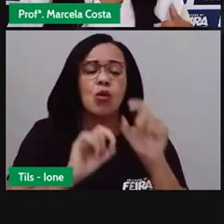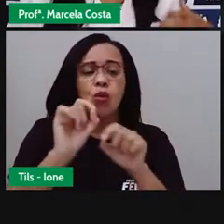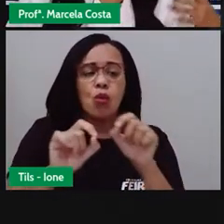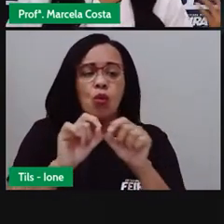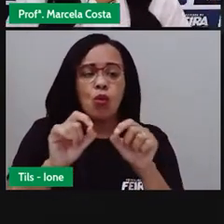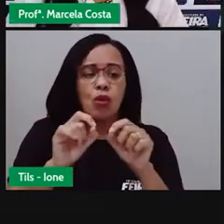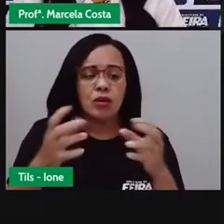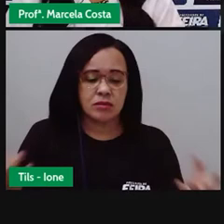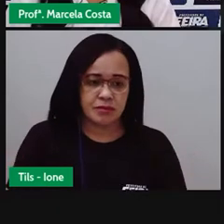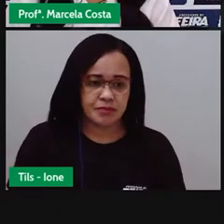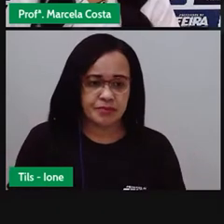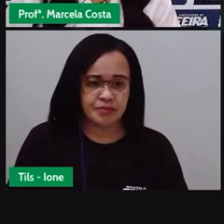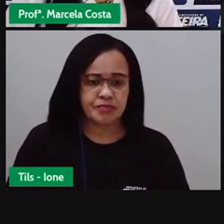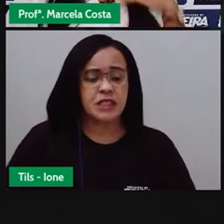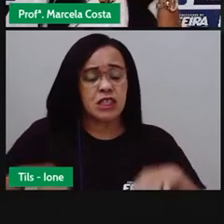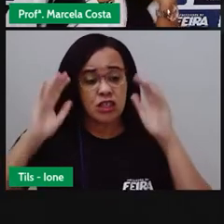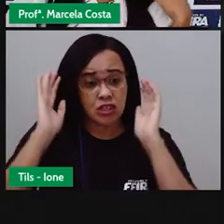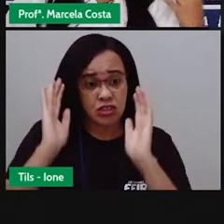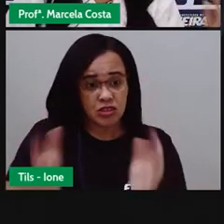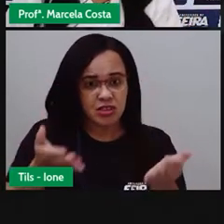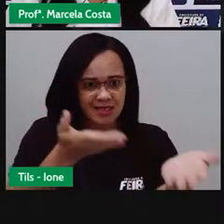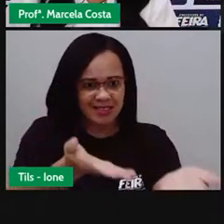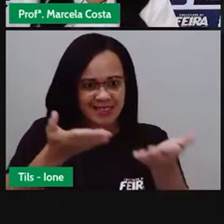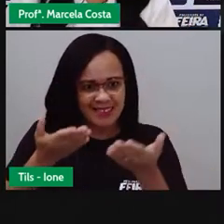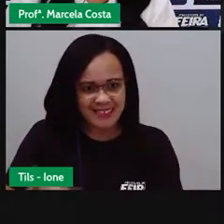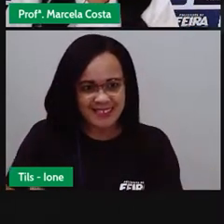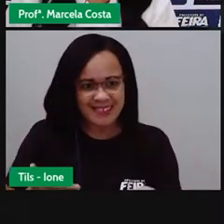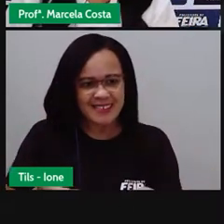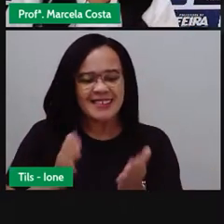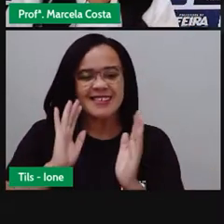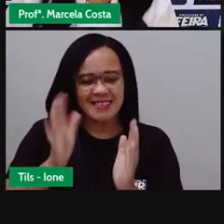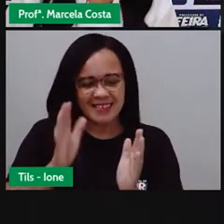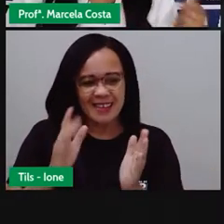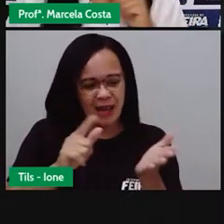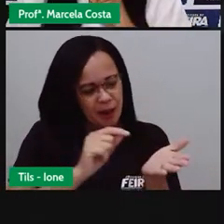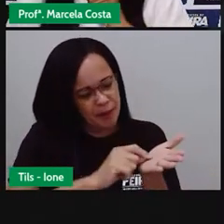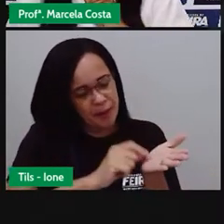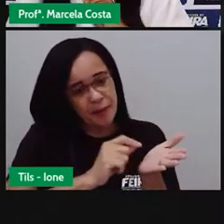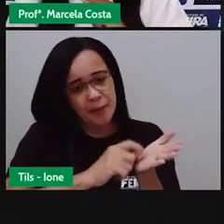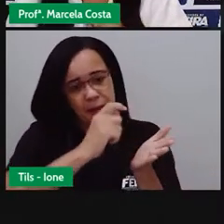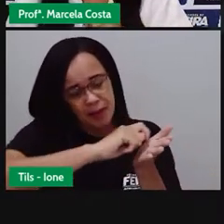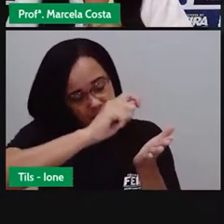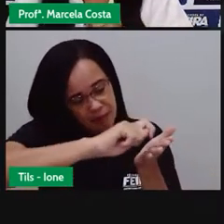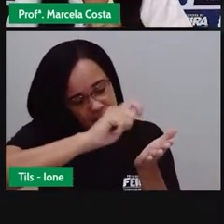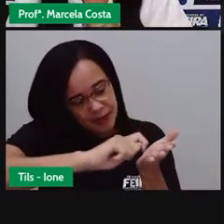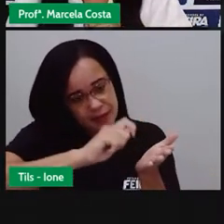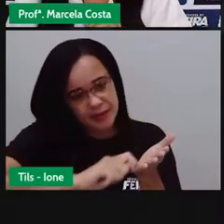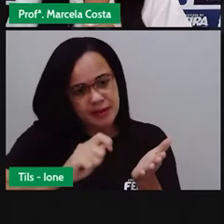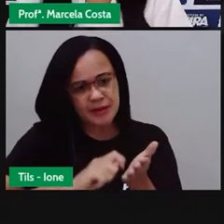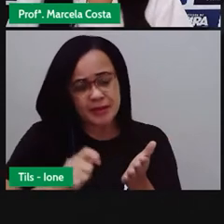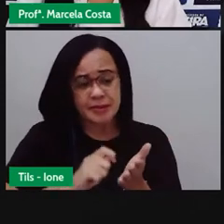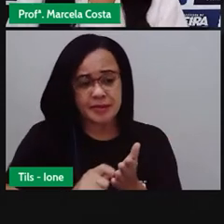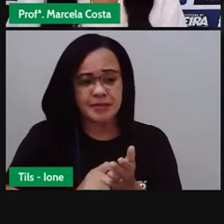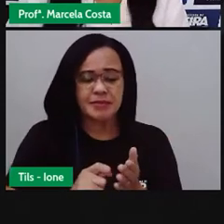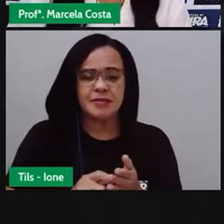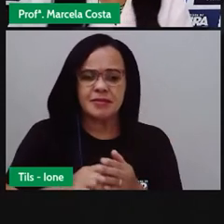Você já recebeu algum convite para uma festa junina? Sabe como é a estrutura?